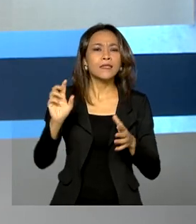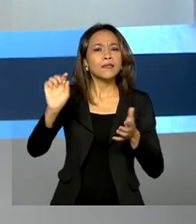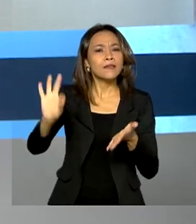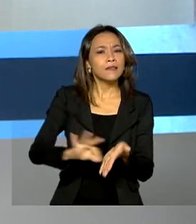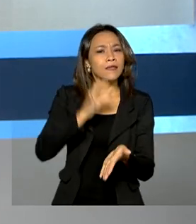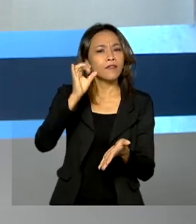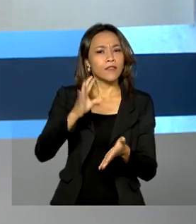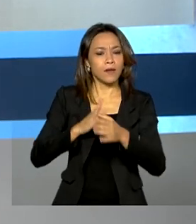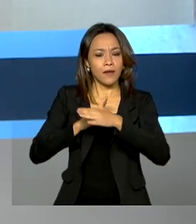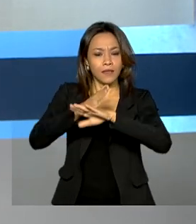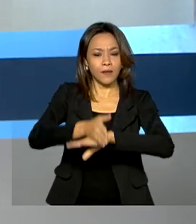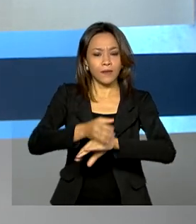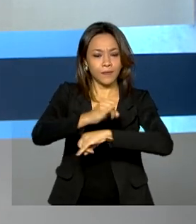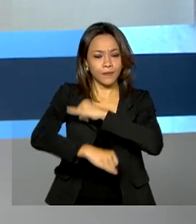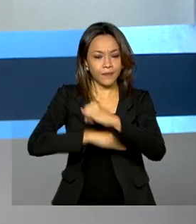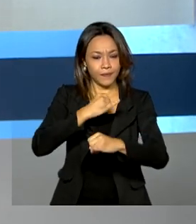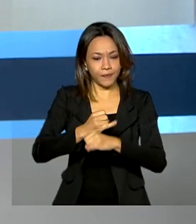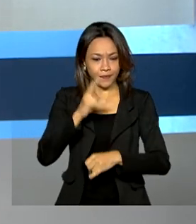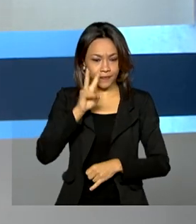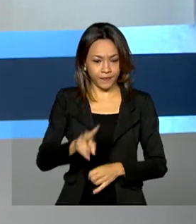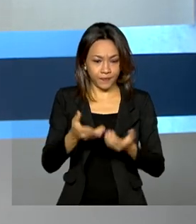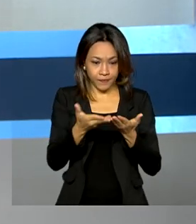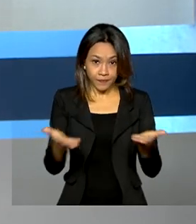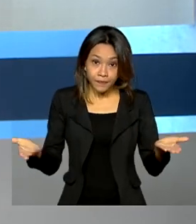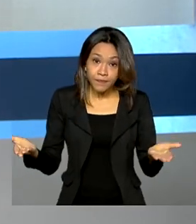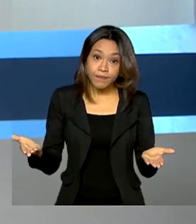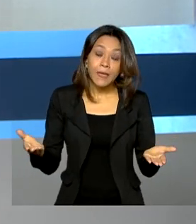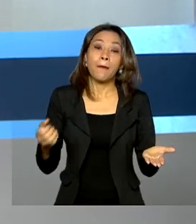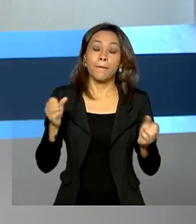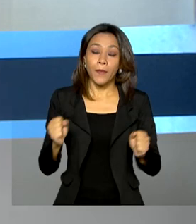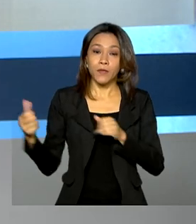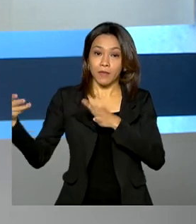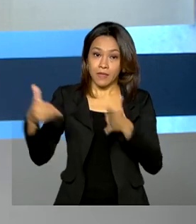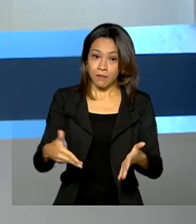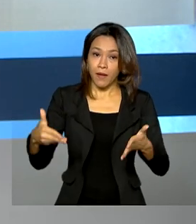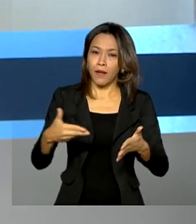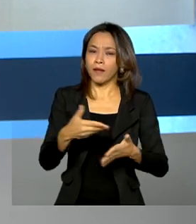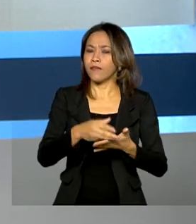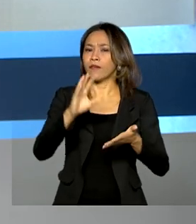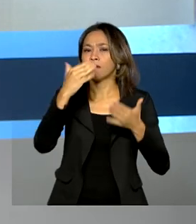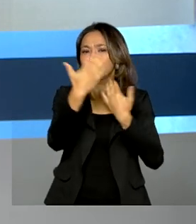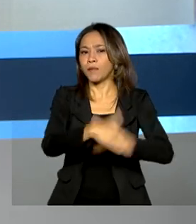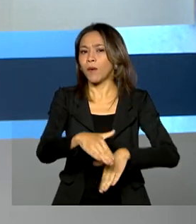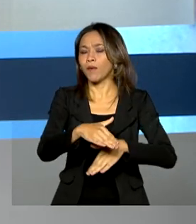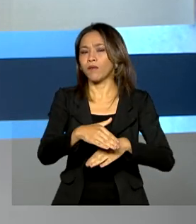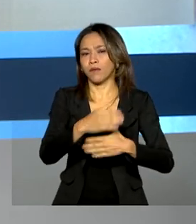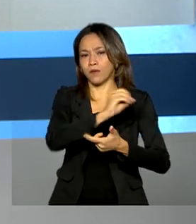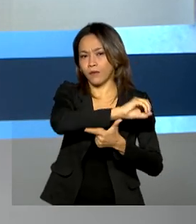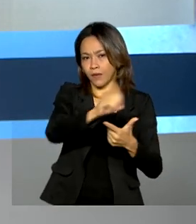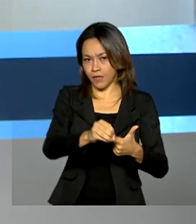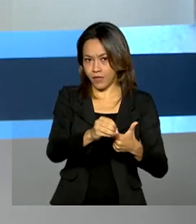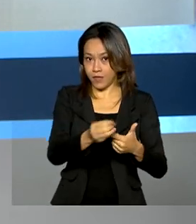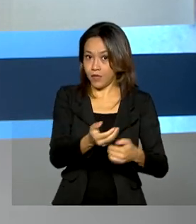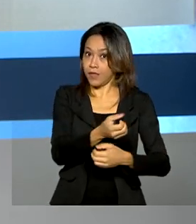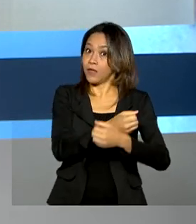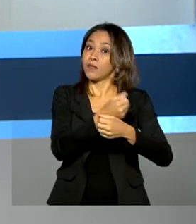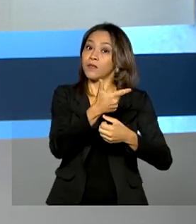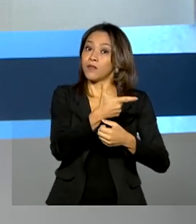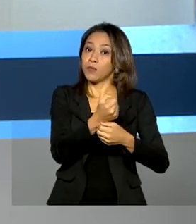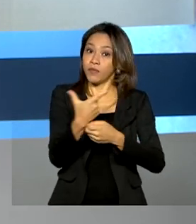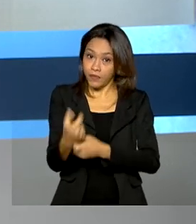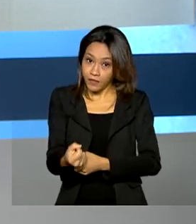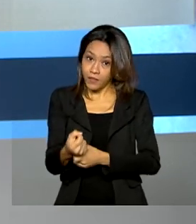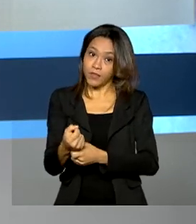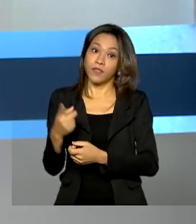acessar o site do SISU. Podem participar os candidatos que fizeram o Enem de 2020 e que tiraram nota superior a zero na